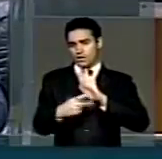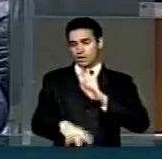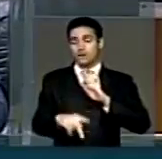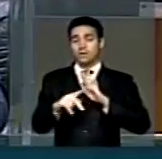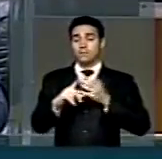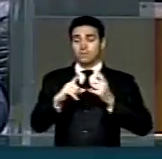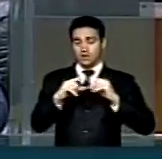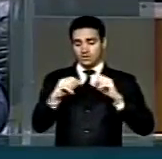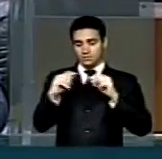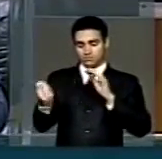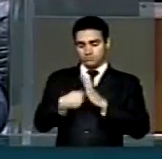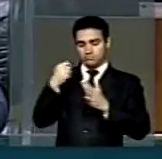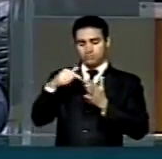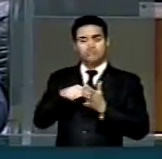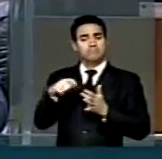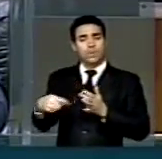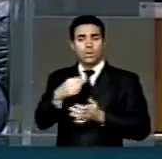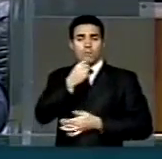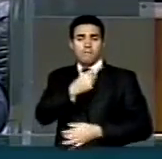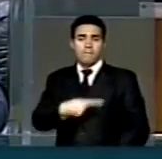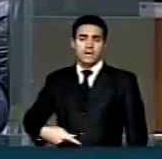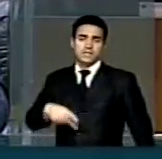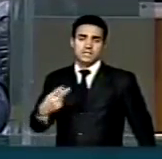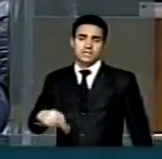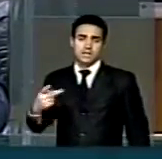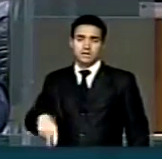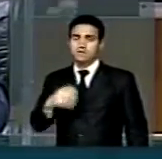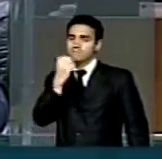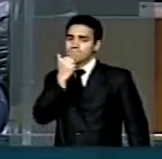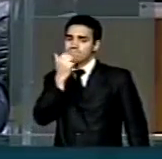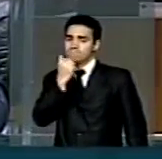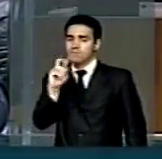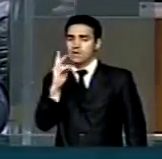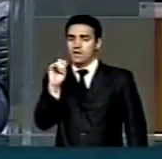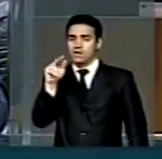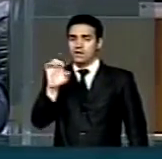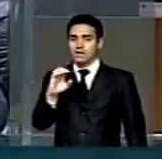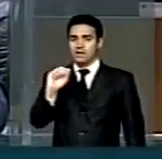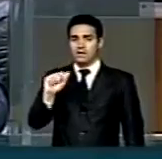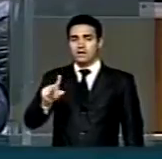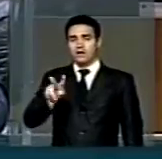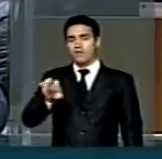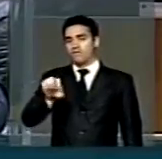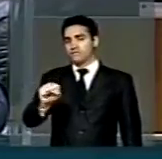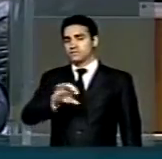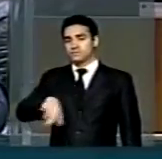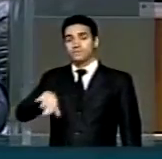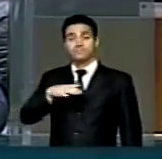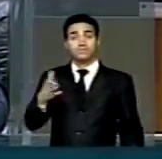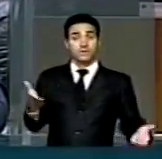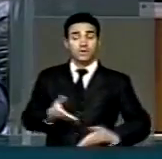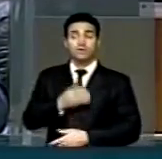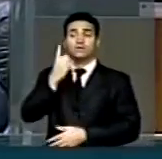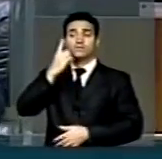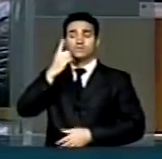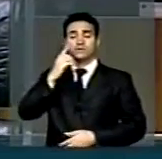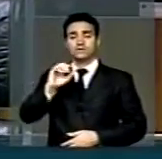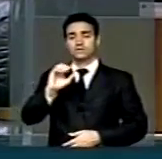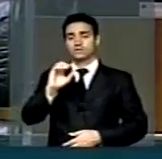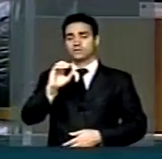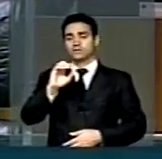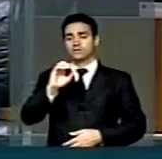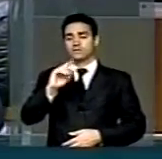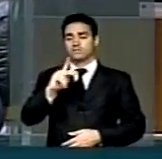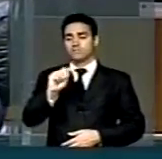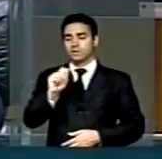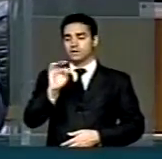De mais de um minuto, Henrique Alves, presidente da Câmara dos Deputados. Concedo a palavra ao nobre deputado Gonzaga Patriota.